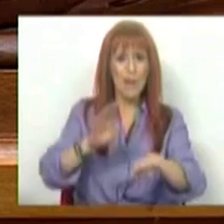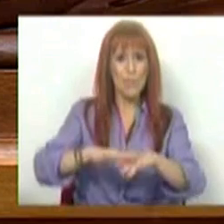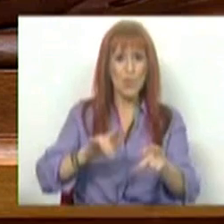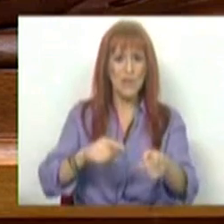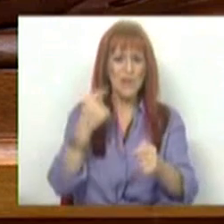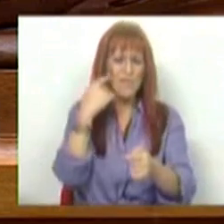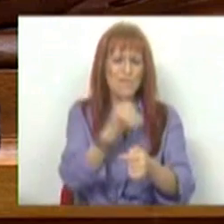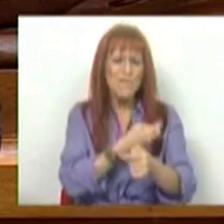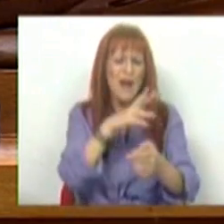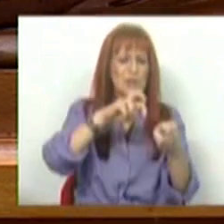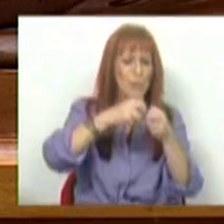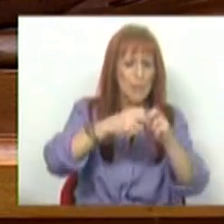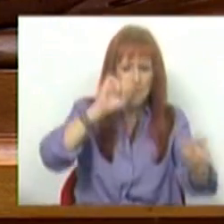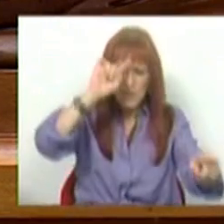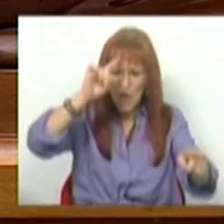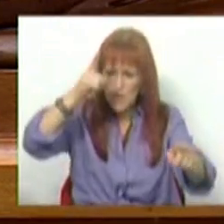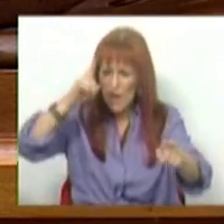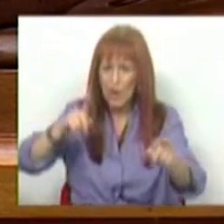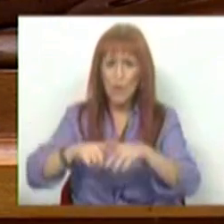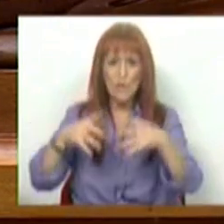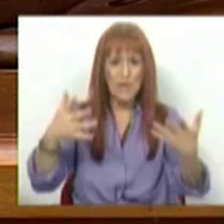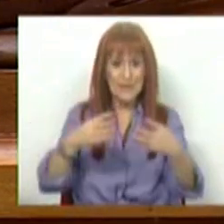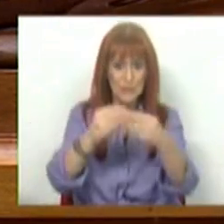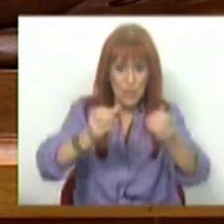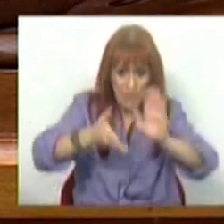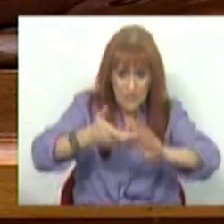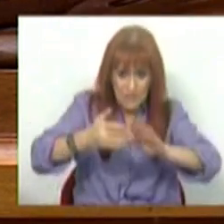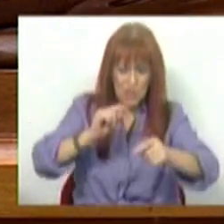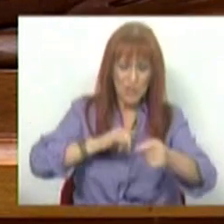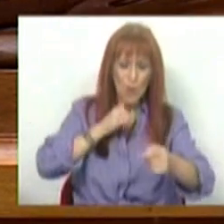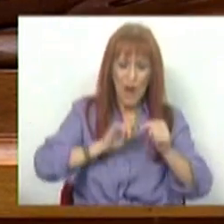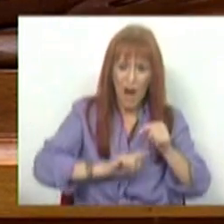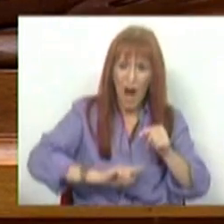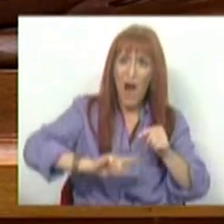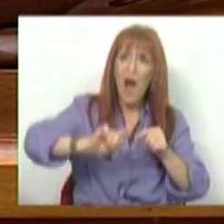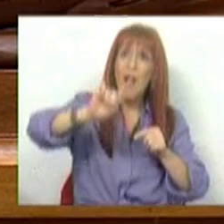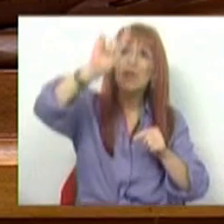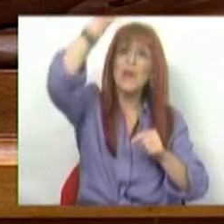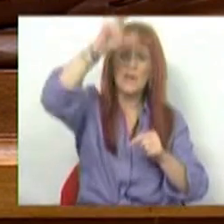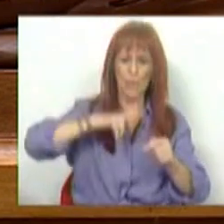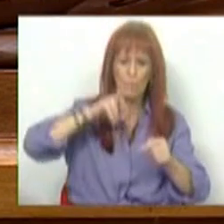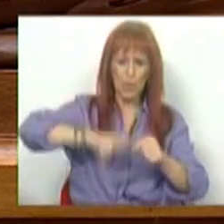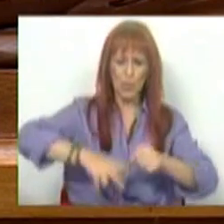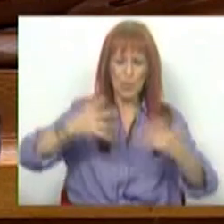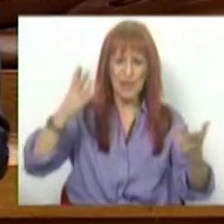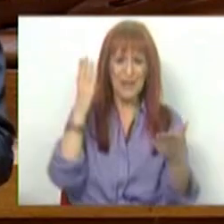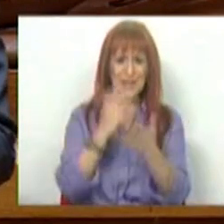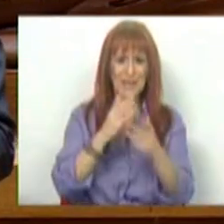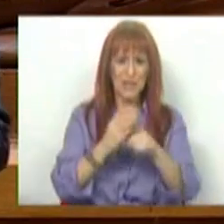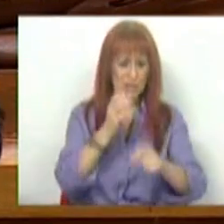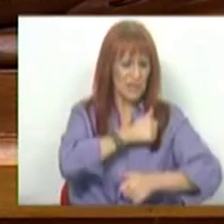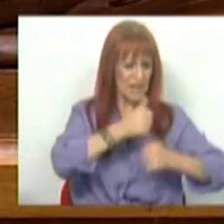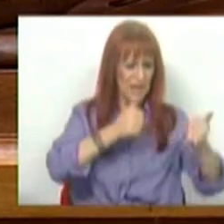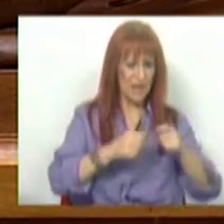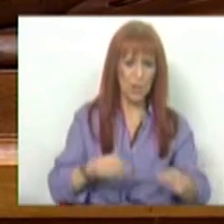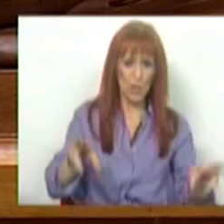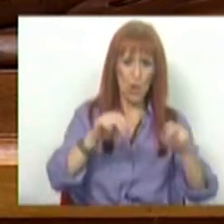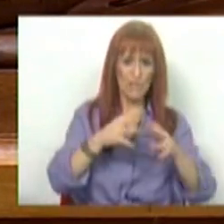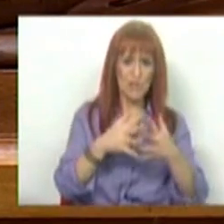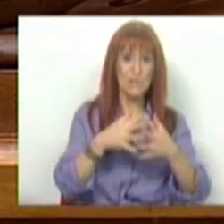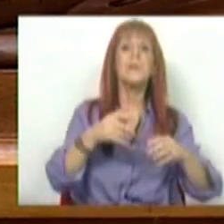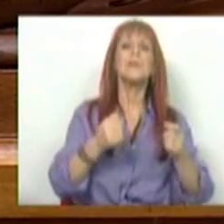identificados vários problemas escuros de resolver, do Algarve ao Norte do país, desde a cidade de novas